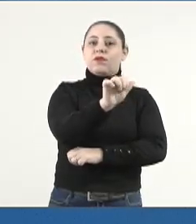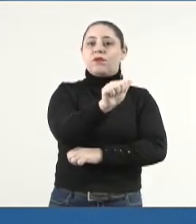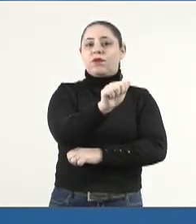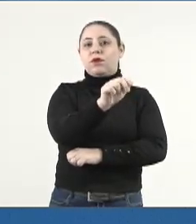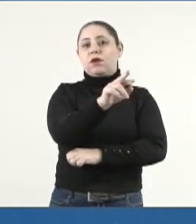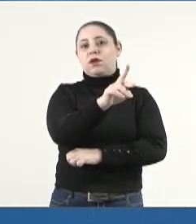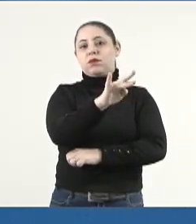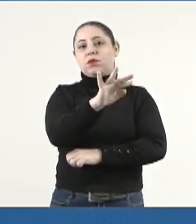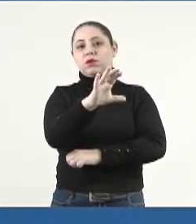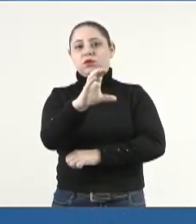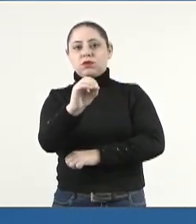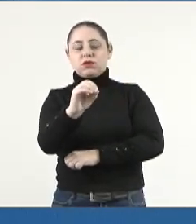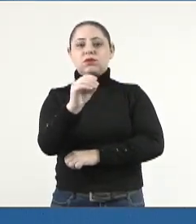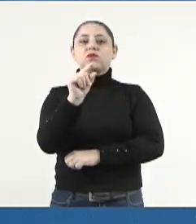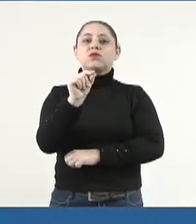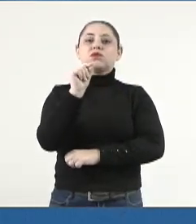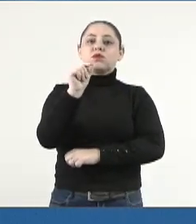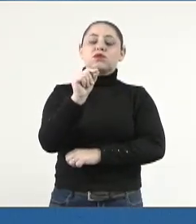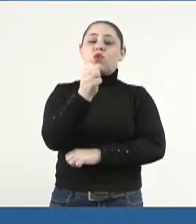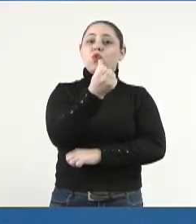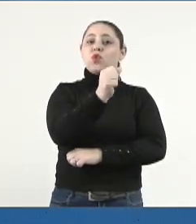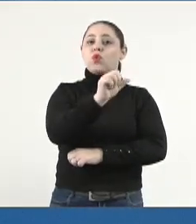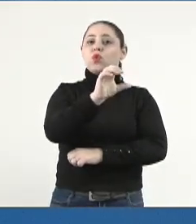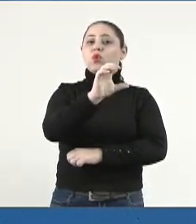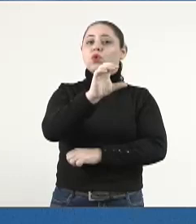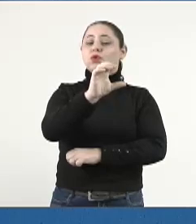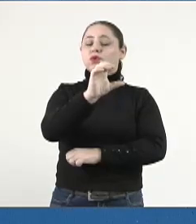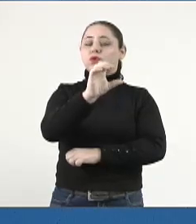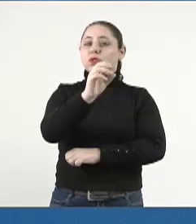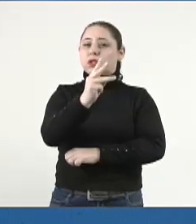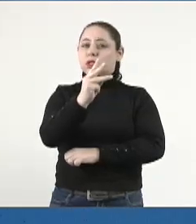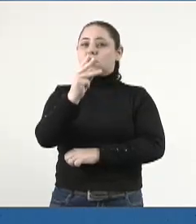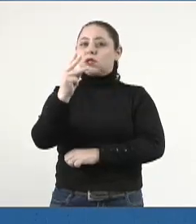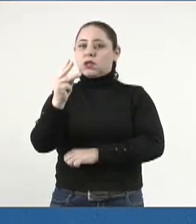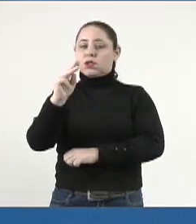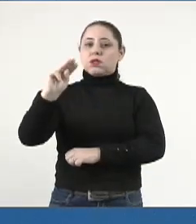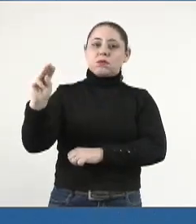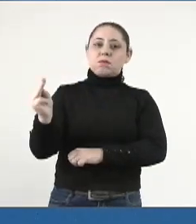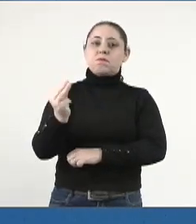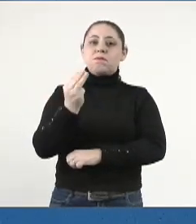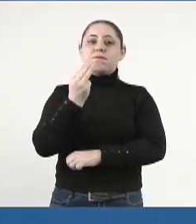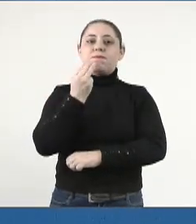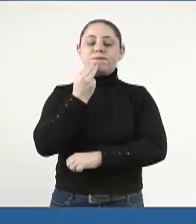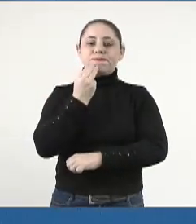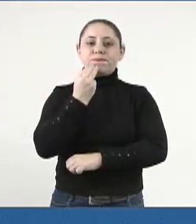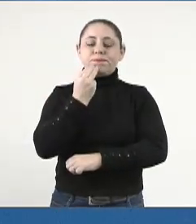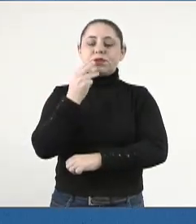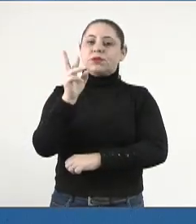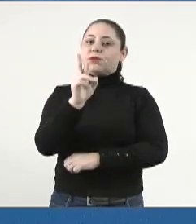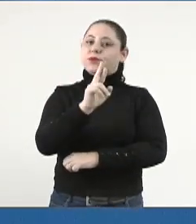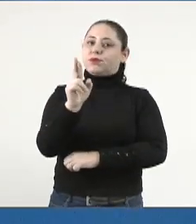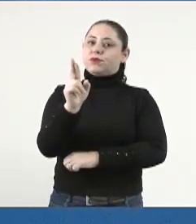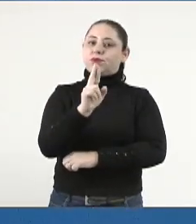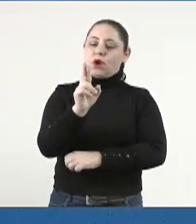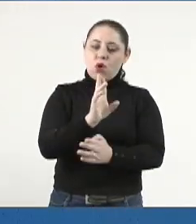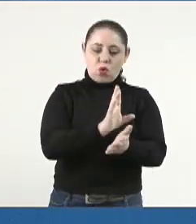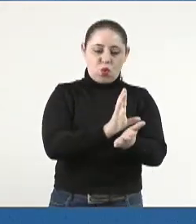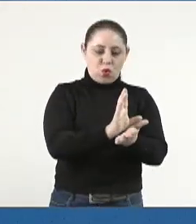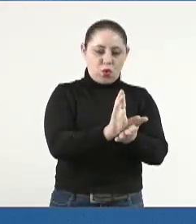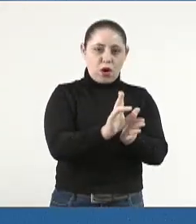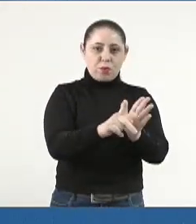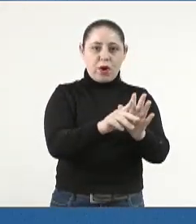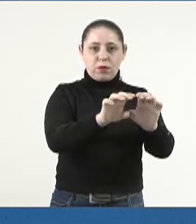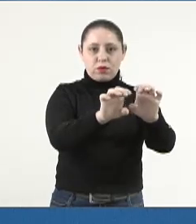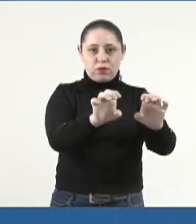Galvão, pelos R$ 833 milhões em investimento em